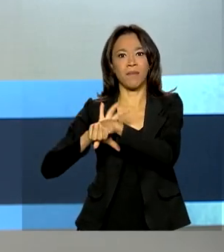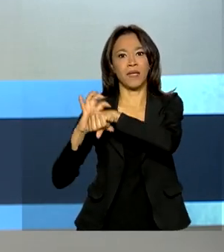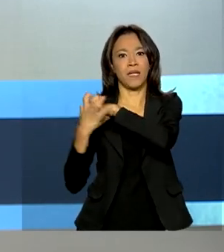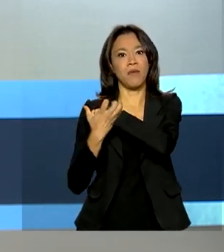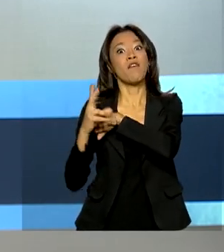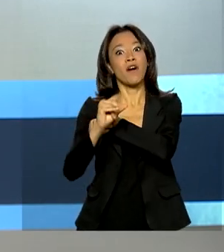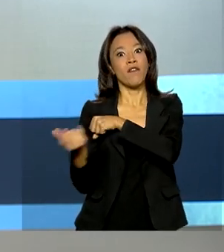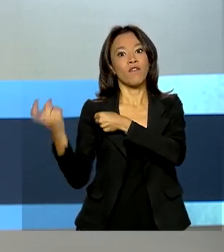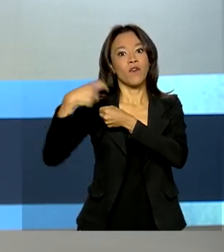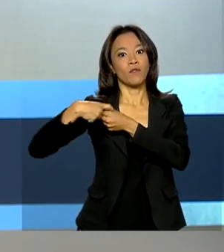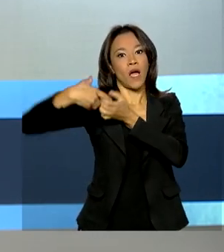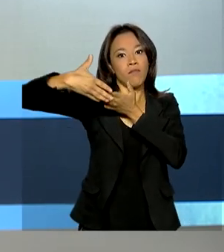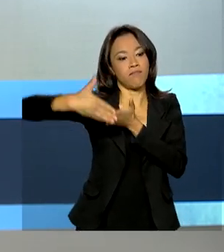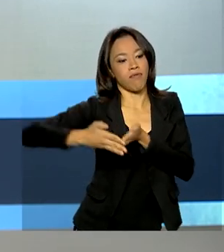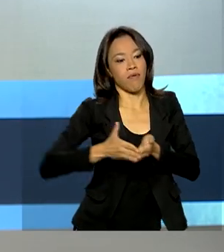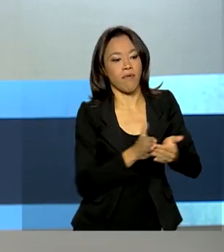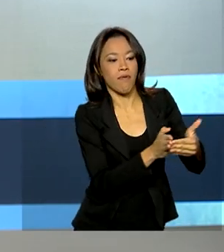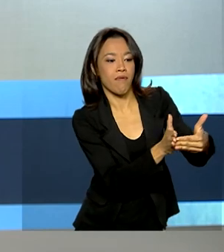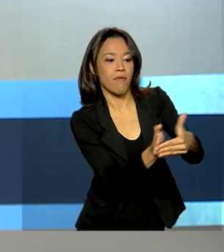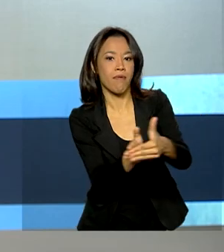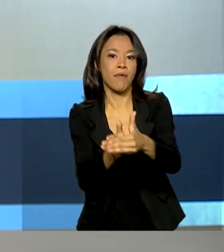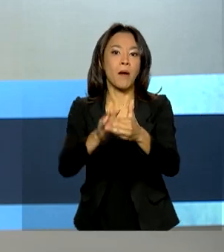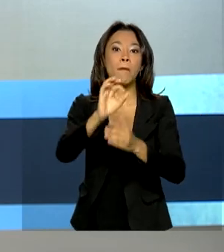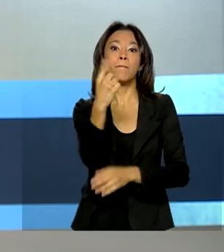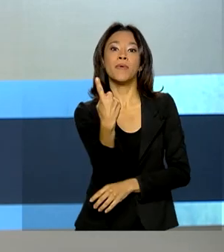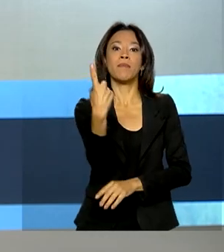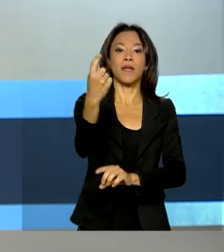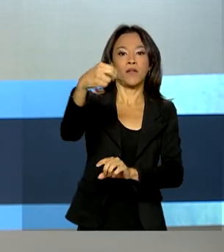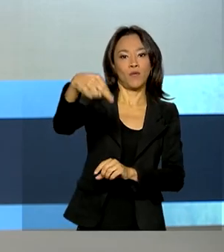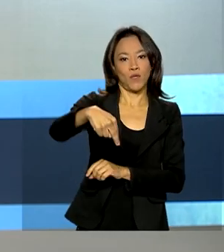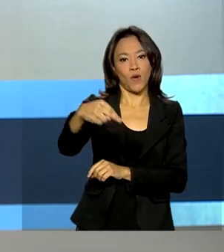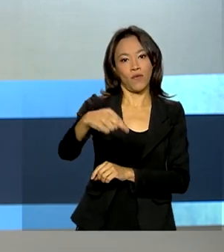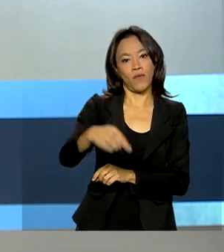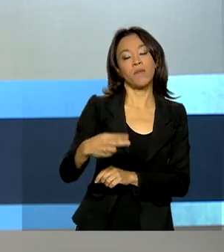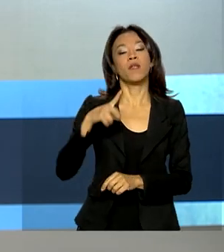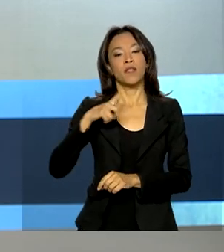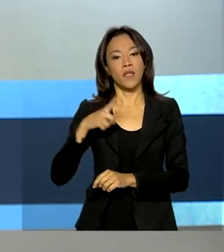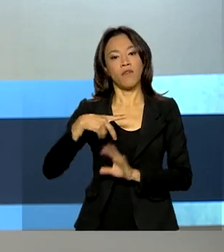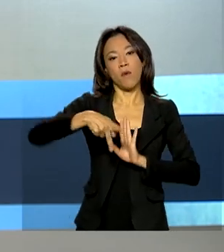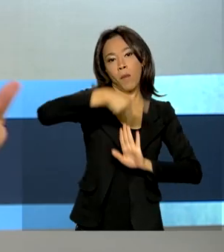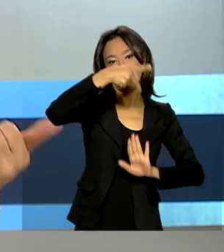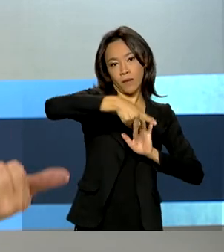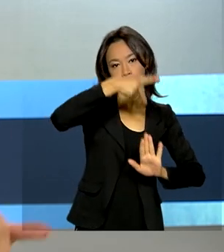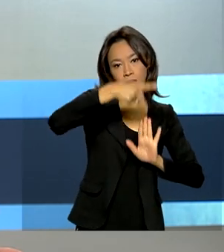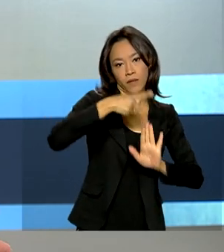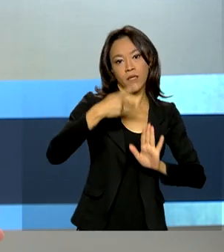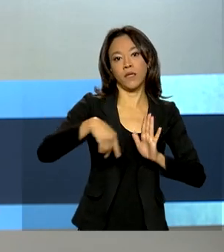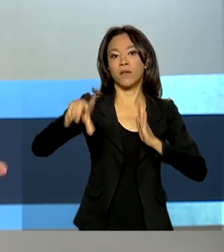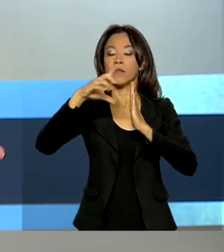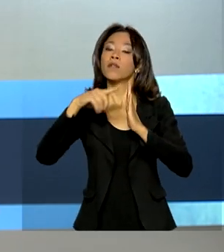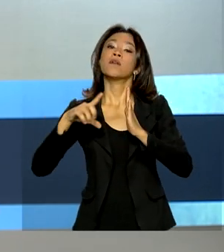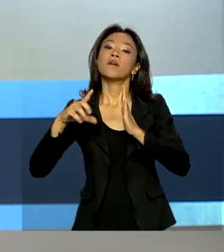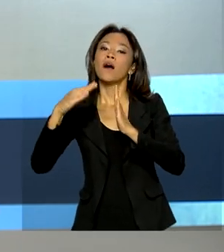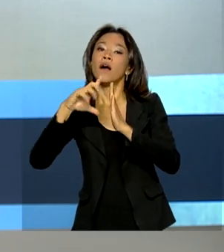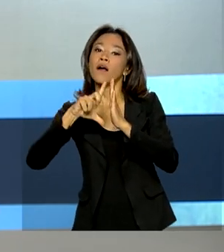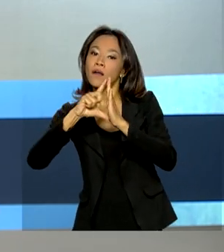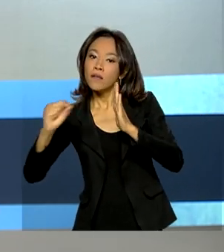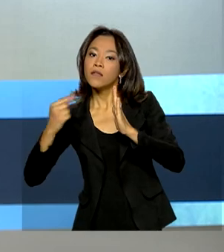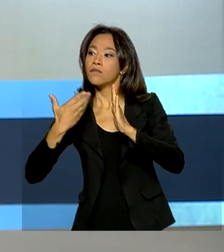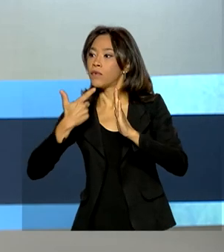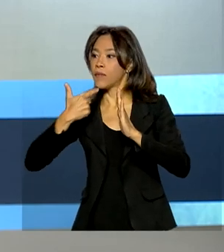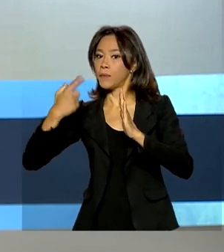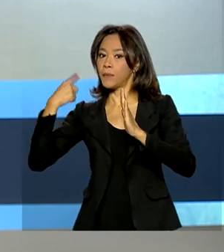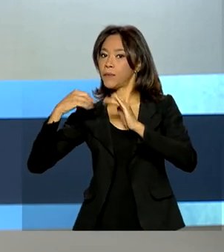à costa brasileira a partir de 1º de novembro. Uma portaria da Casa Civil foi publicada no fim de semana. Nos próximos dias,